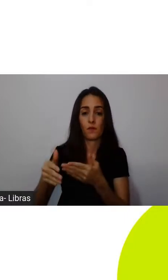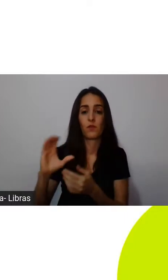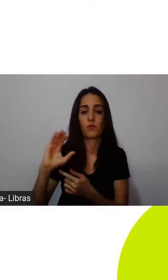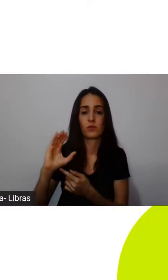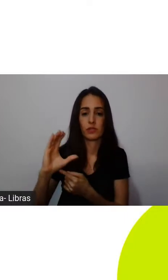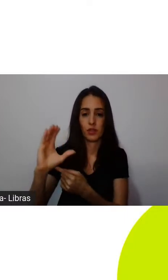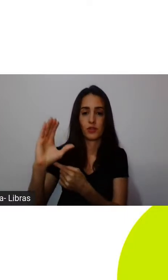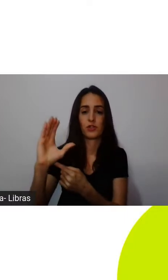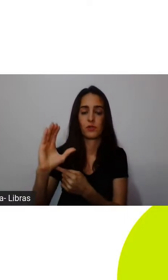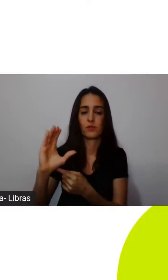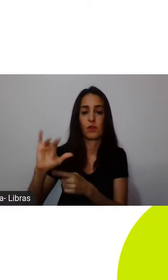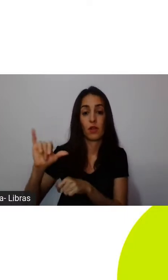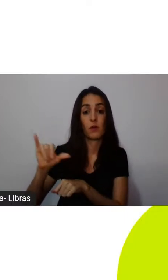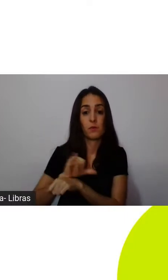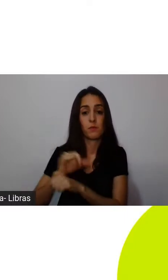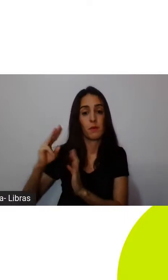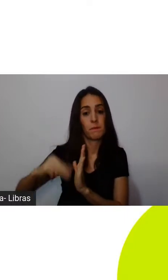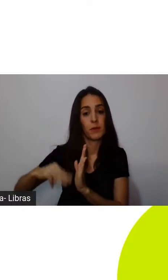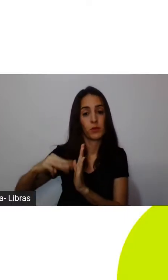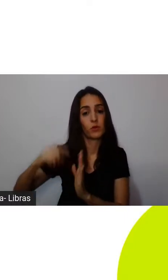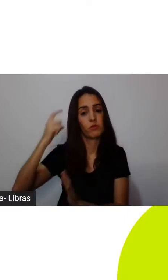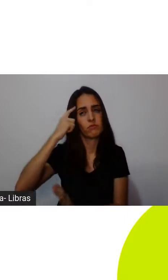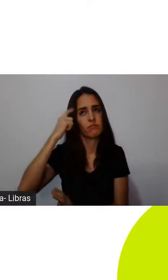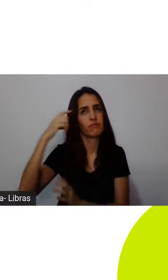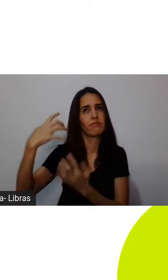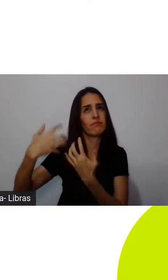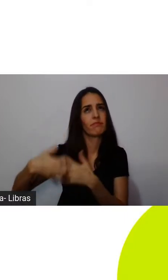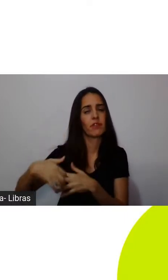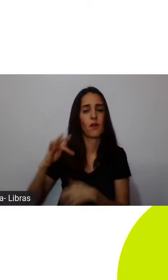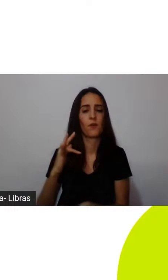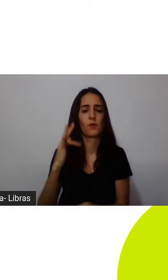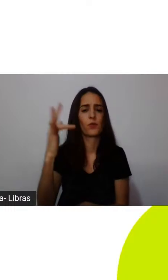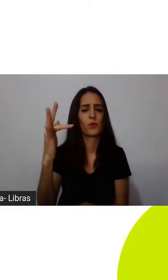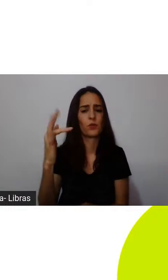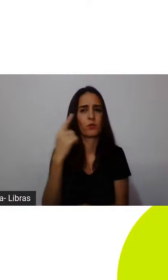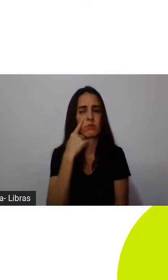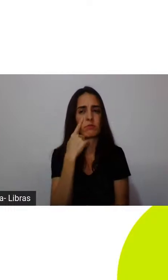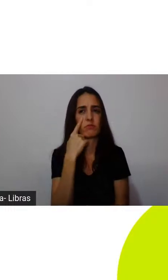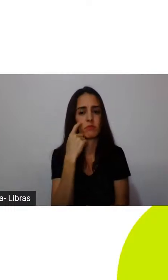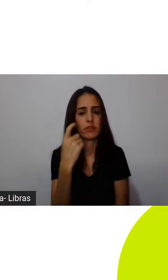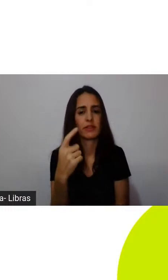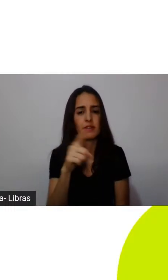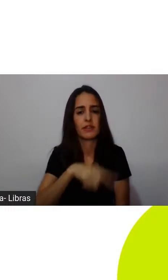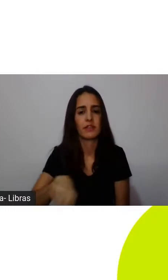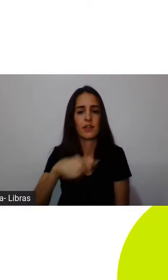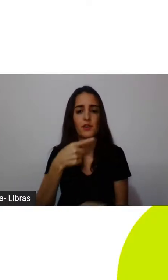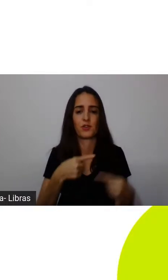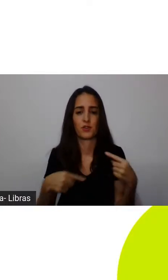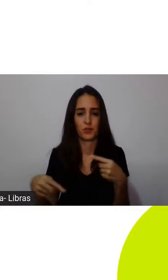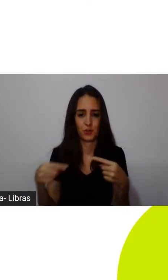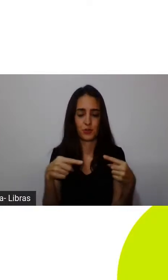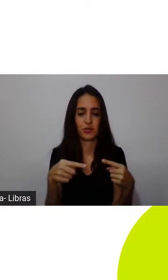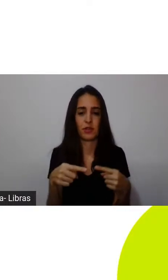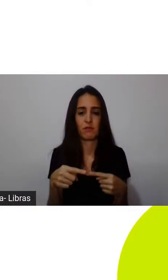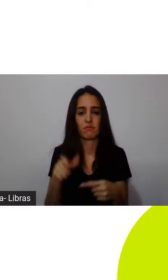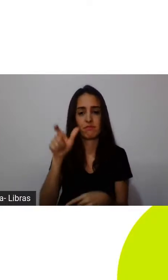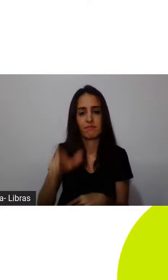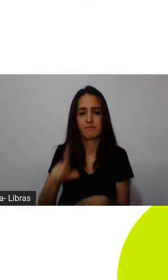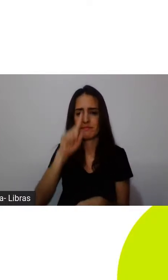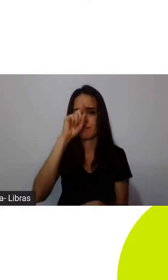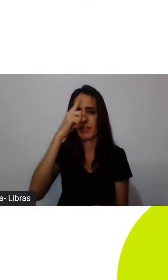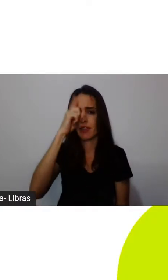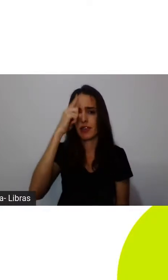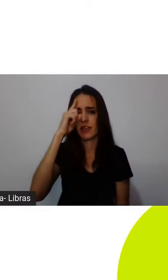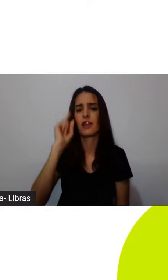das metodologias para a gente pensar o futuro, o que torna ainda mais interessante a nossa discussão, em que eles inventam uma tecnologia,